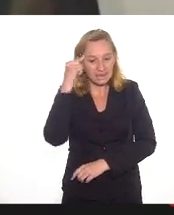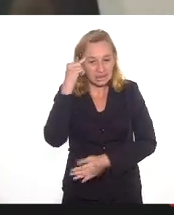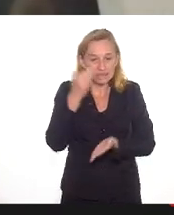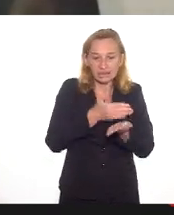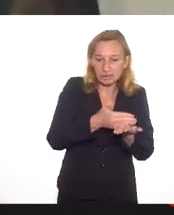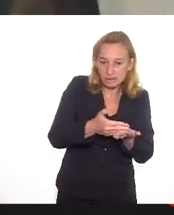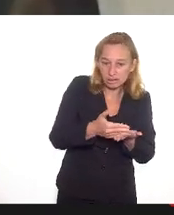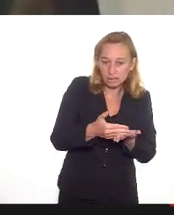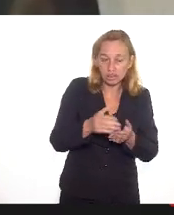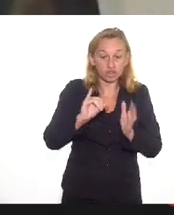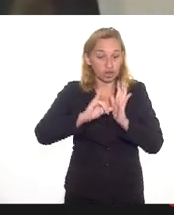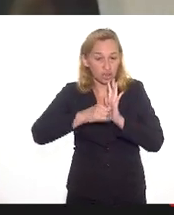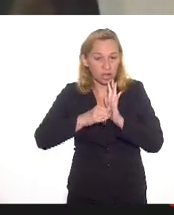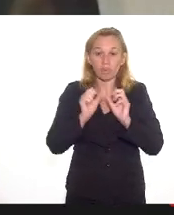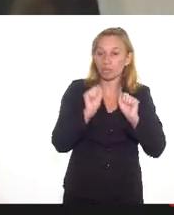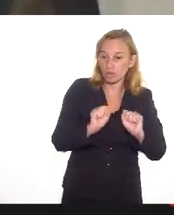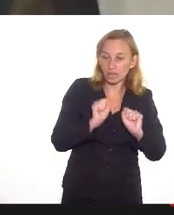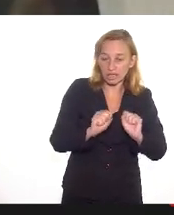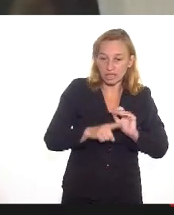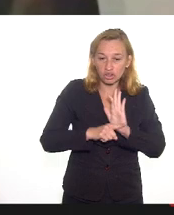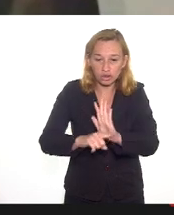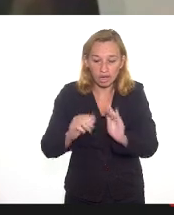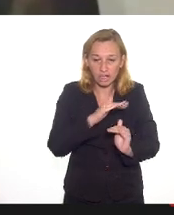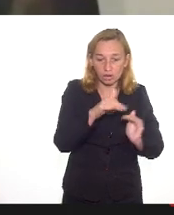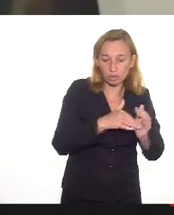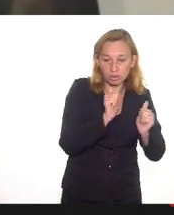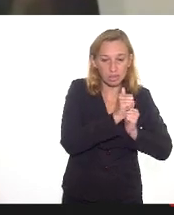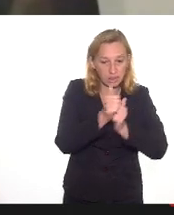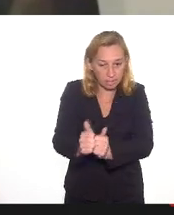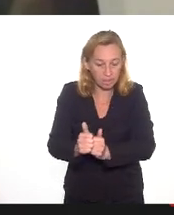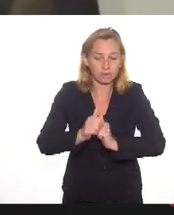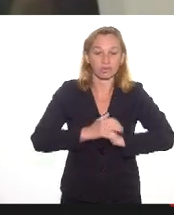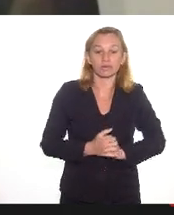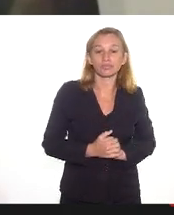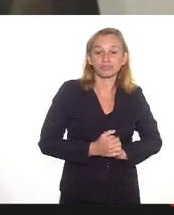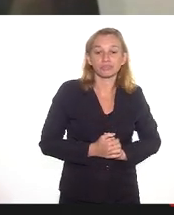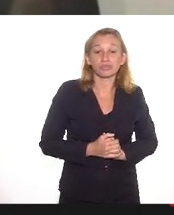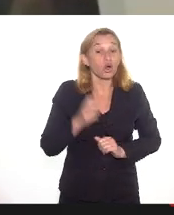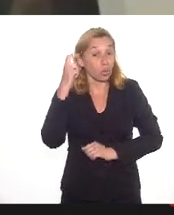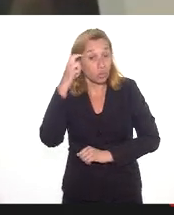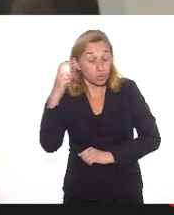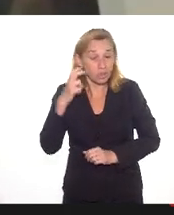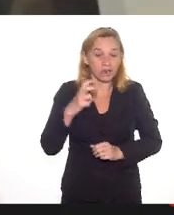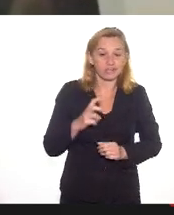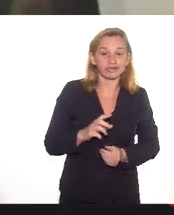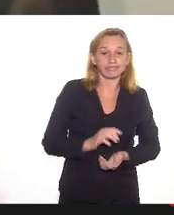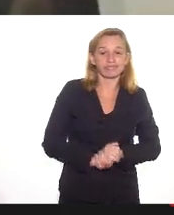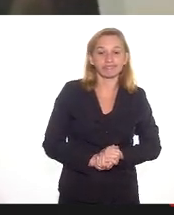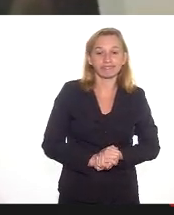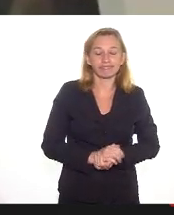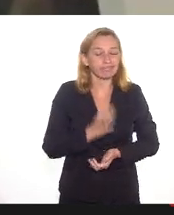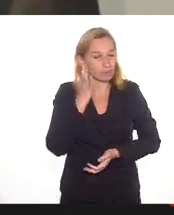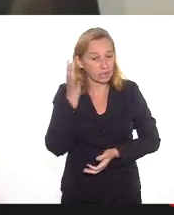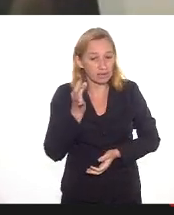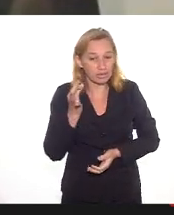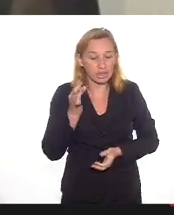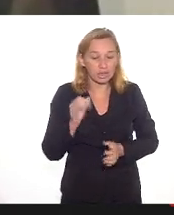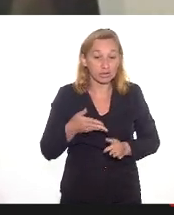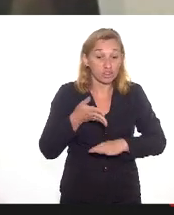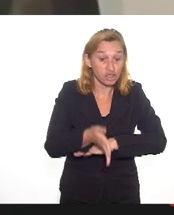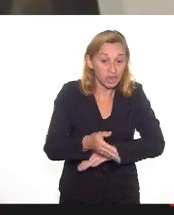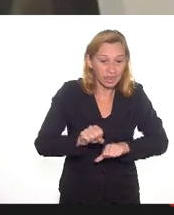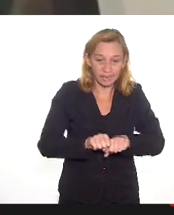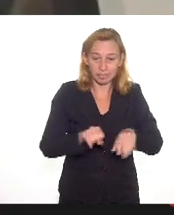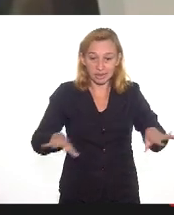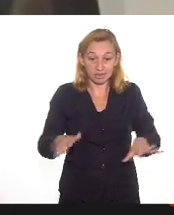inicialmente um edital que pudesse contemplar todos os segmentos culturais. O que não contávamos era a pós-chegada da pandemia